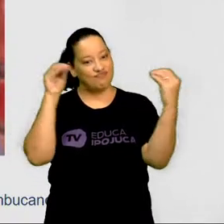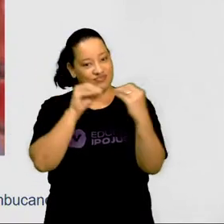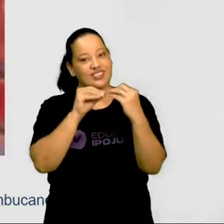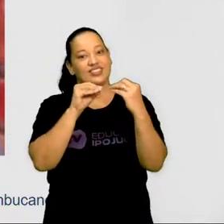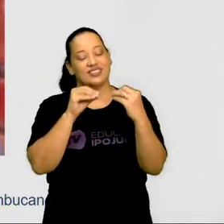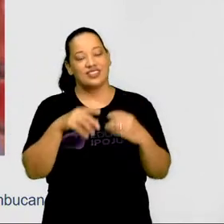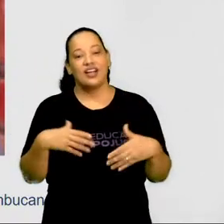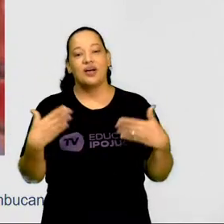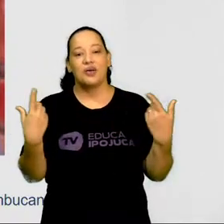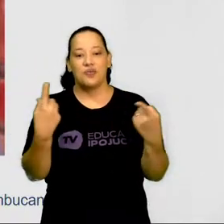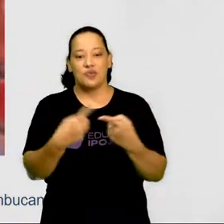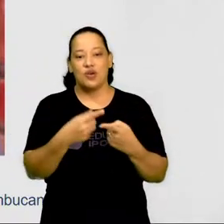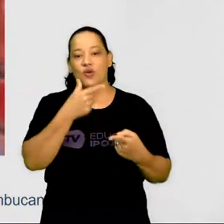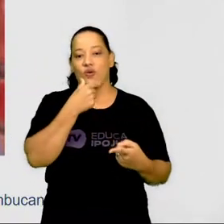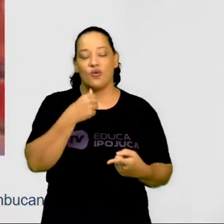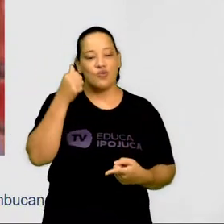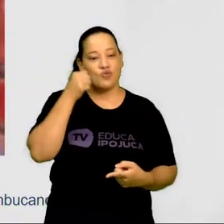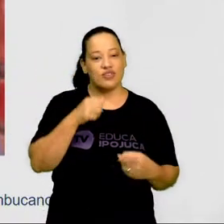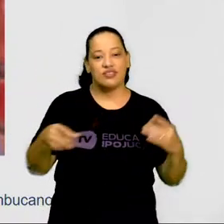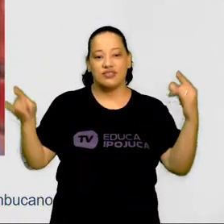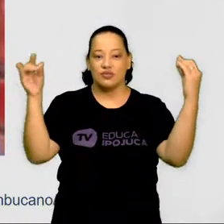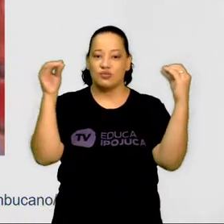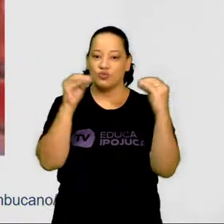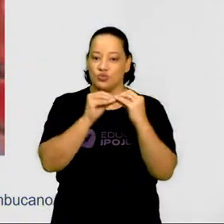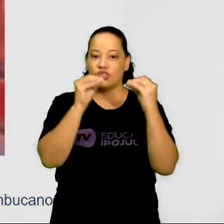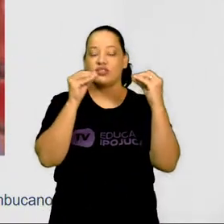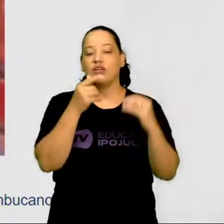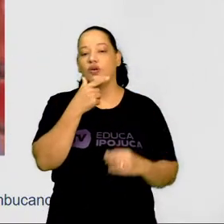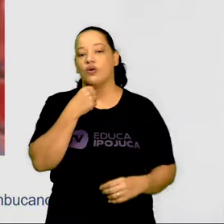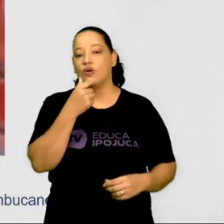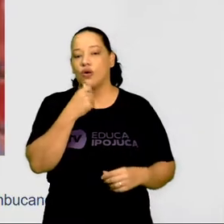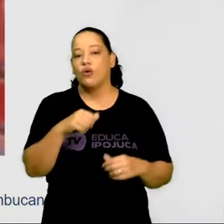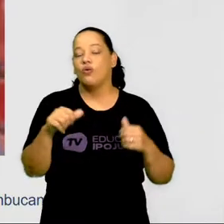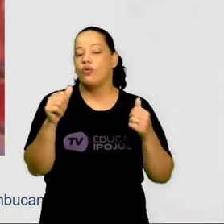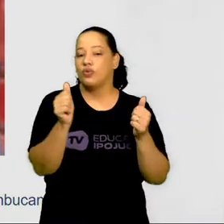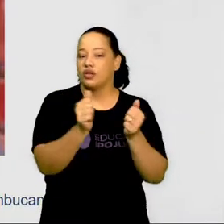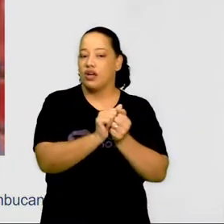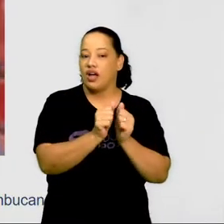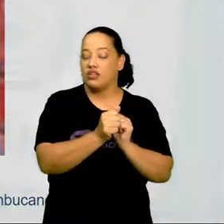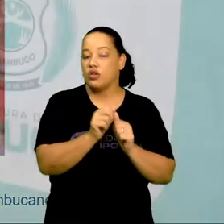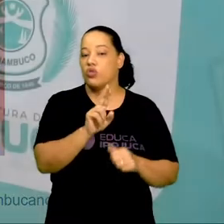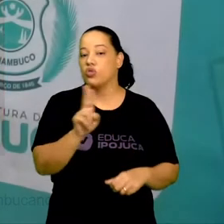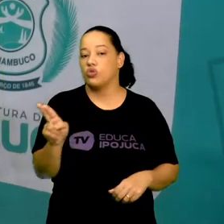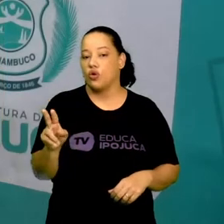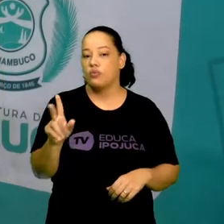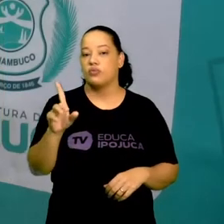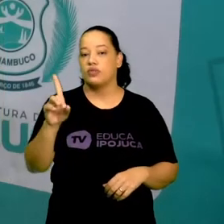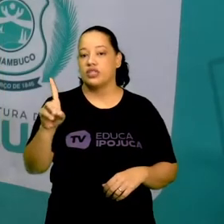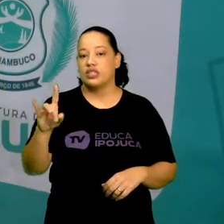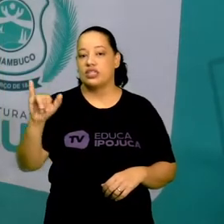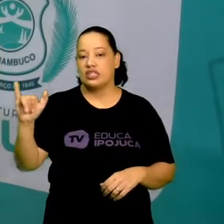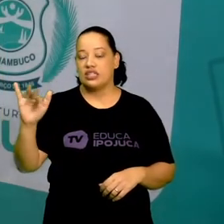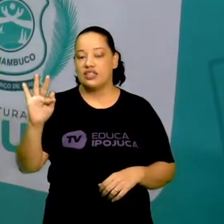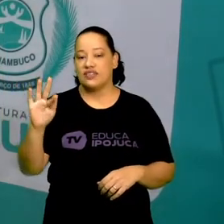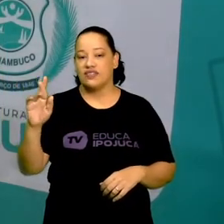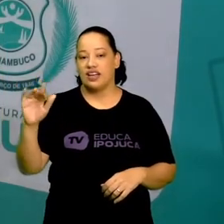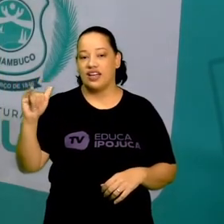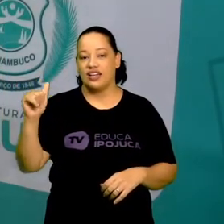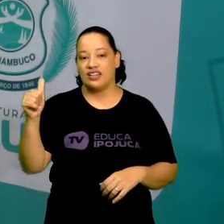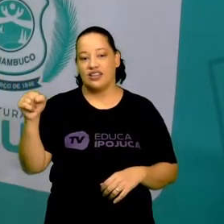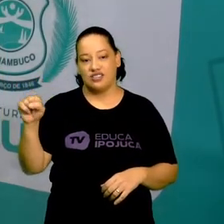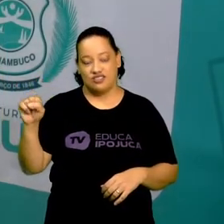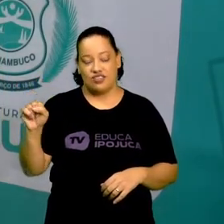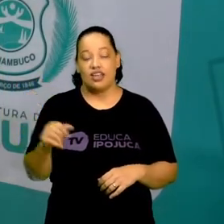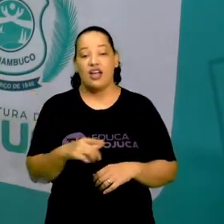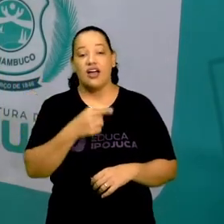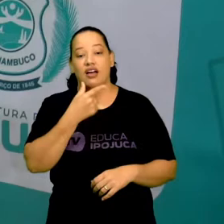é o casal beijando de máscara do artista de Farias. E eu achei muito interessante trazer essa arte visual para vocês